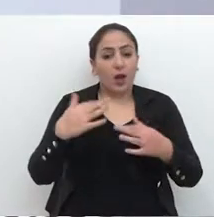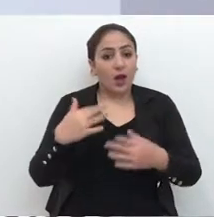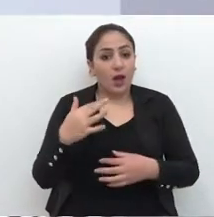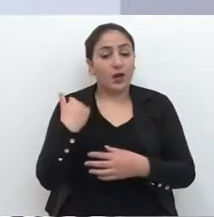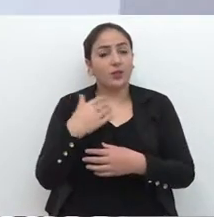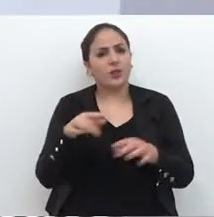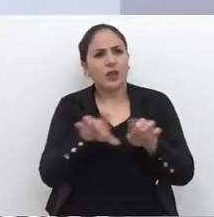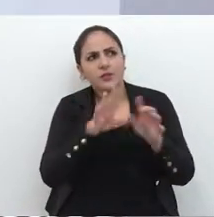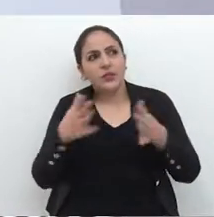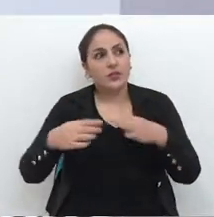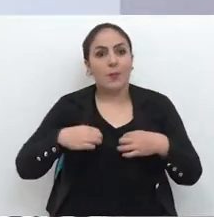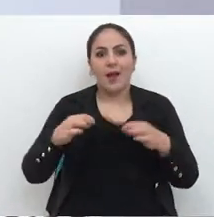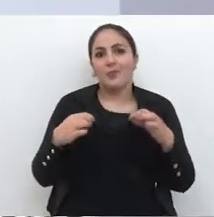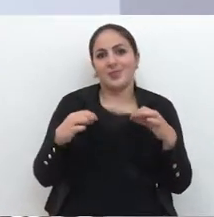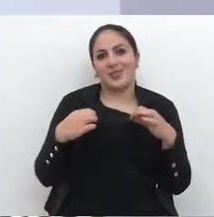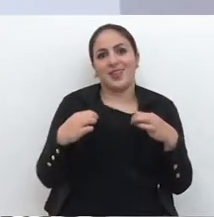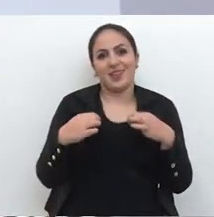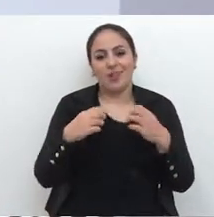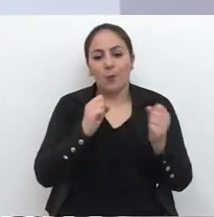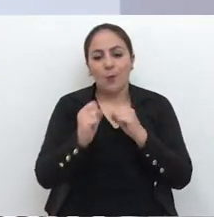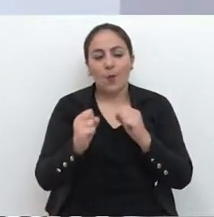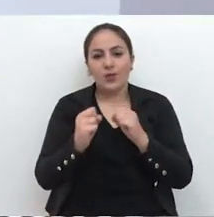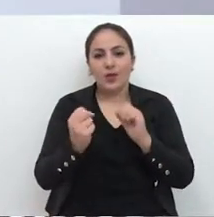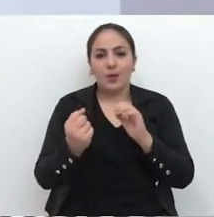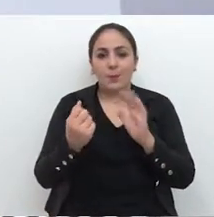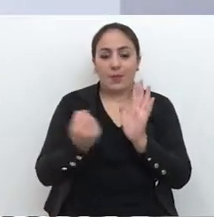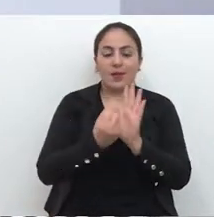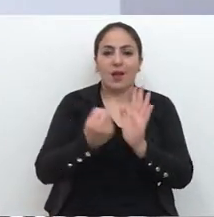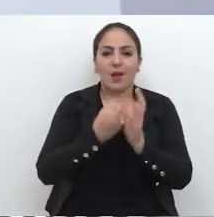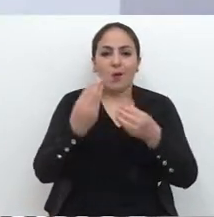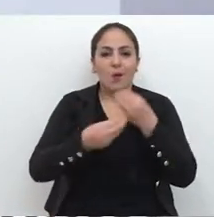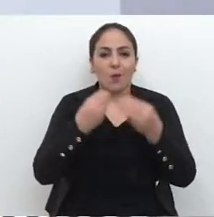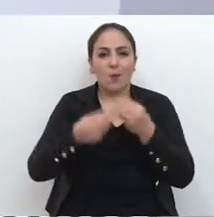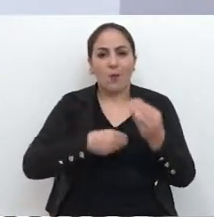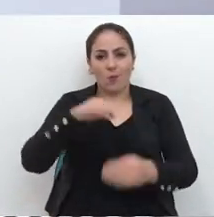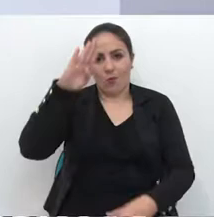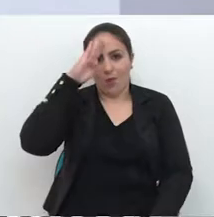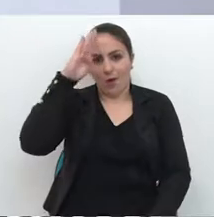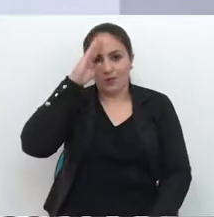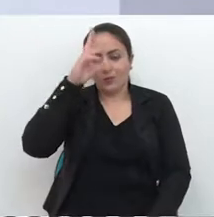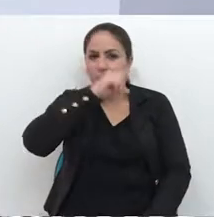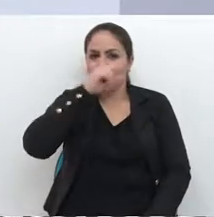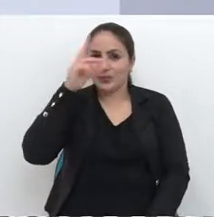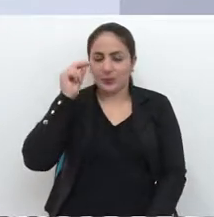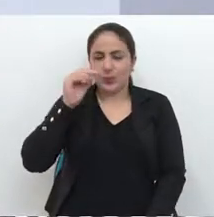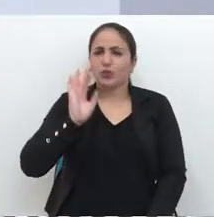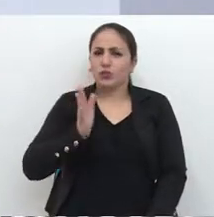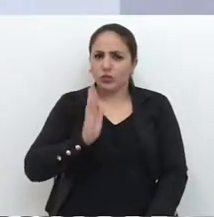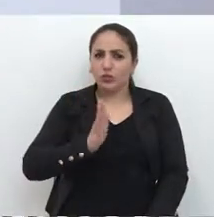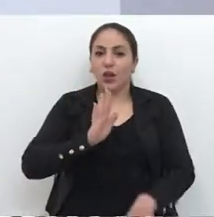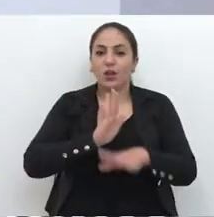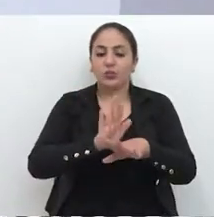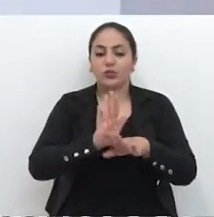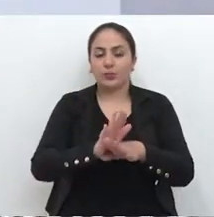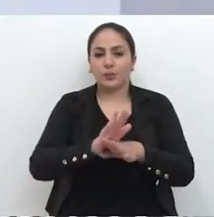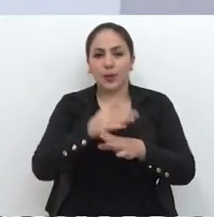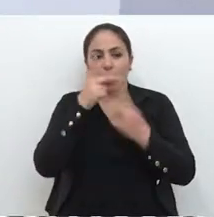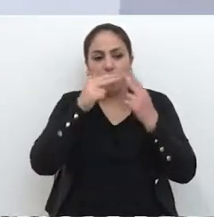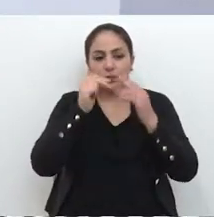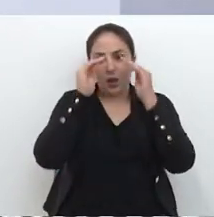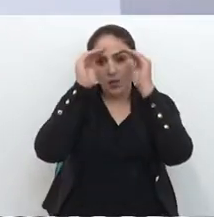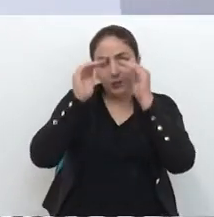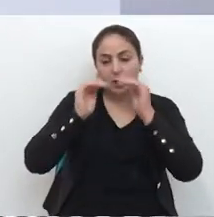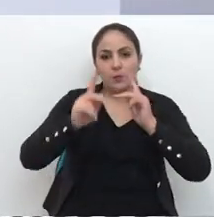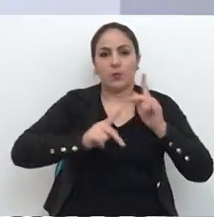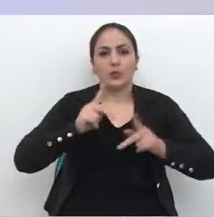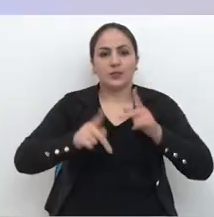alto, talvez até uma camiseta ou algo que pudesse identificar como guarda do município, já serviria até para impor respeito